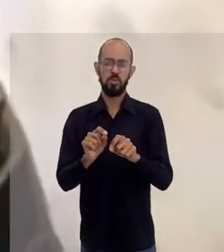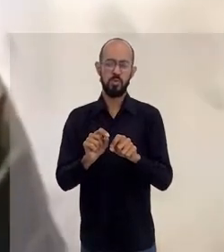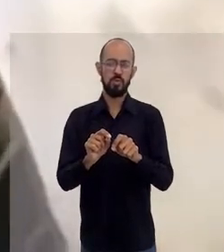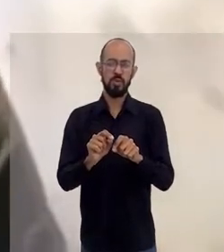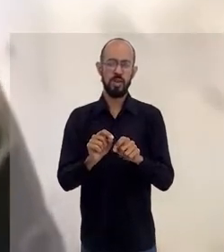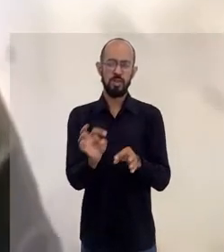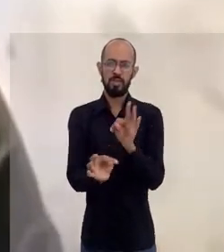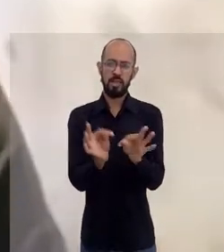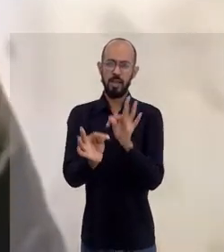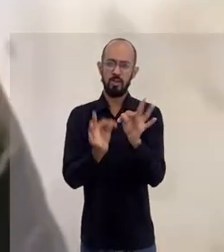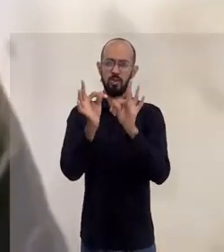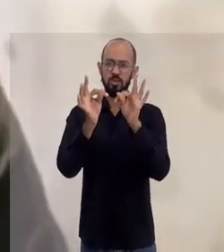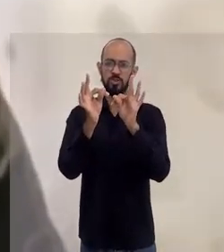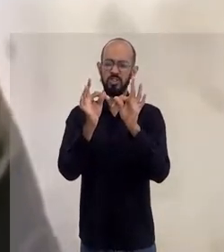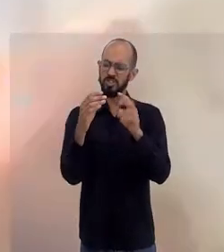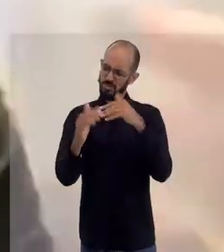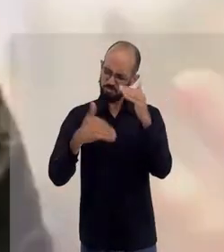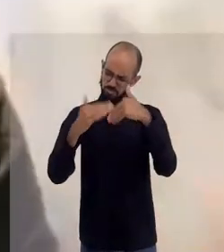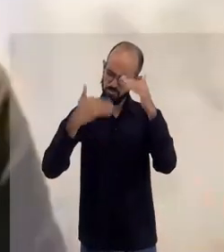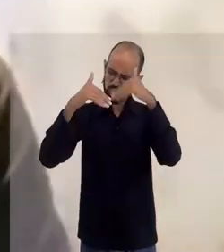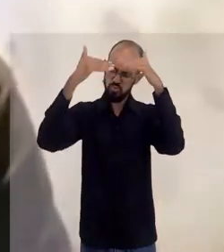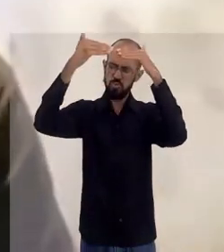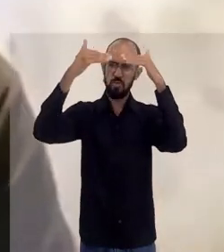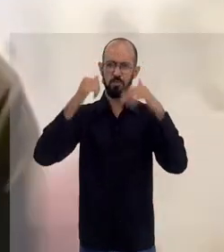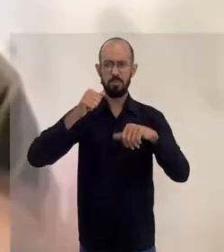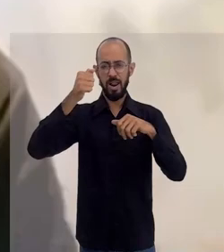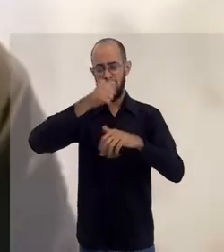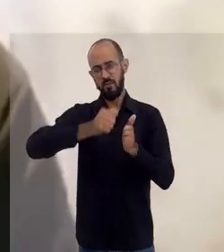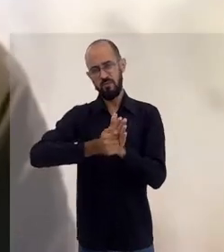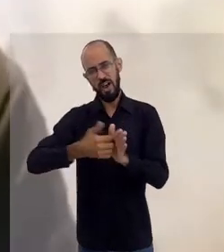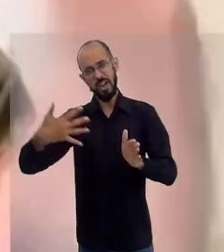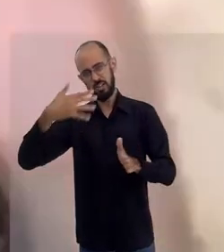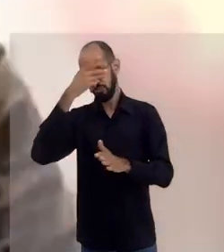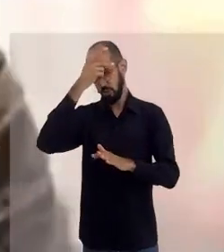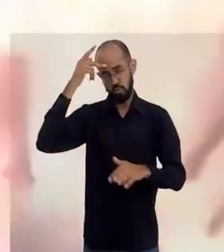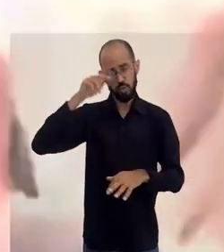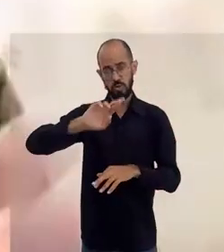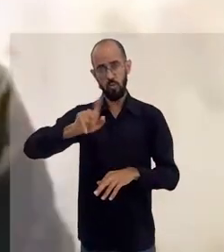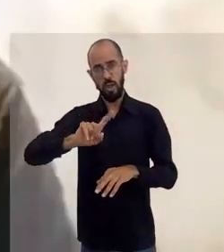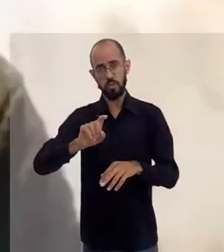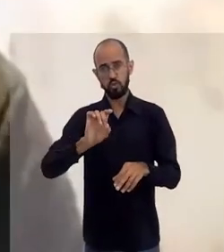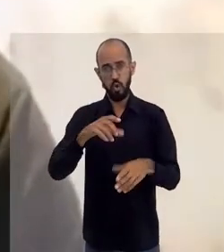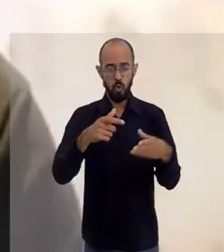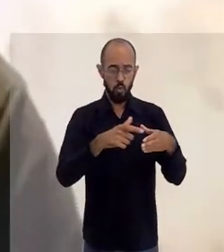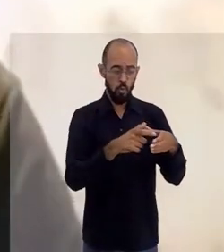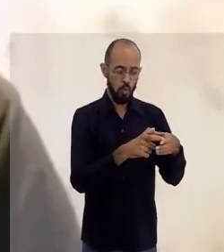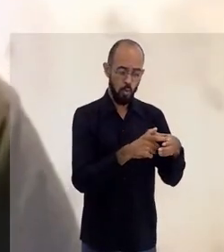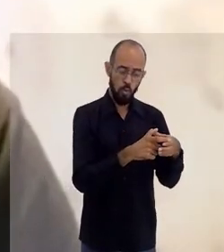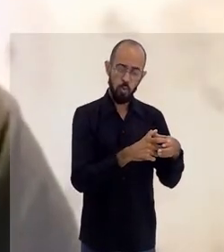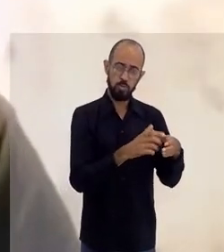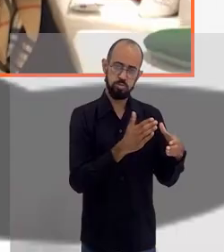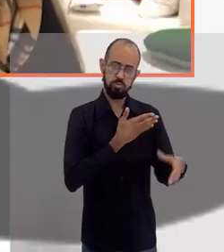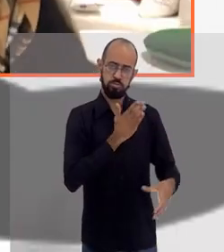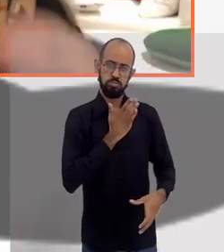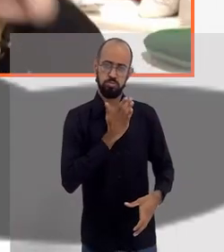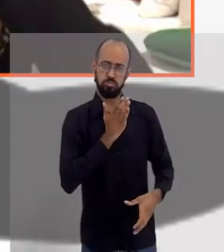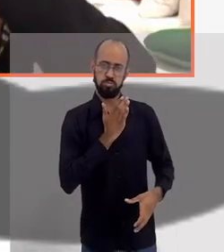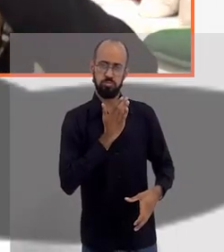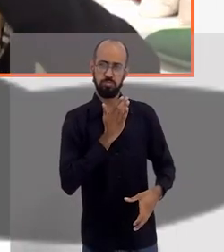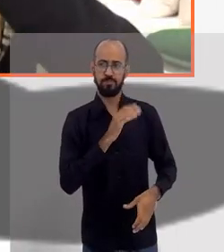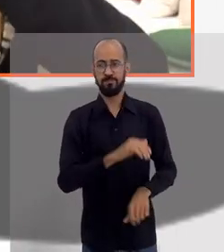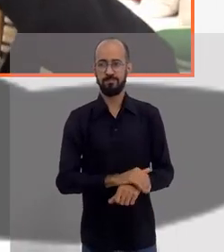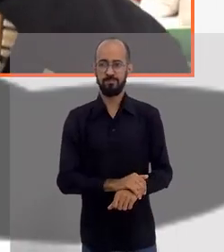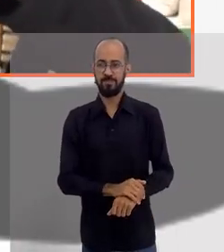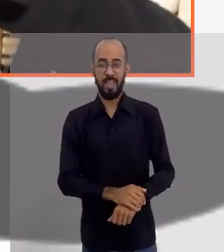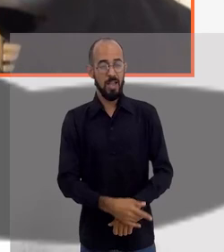e de prosperar, que seja próspero para muita gente, não só para um grupo de privilegiados. Ó,